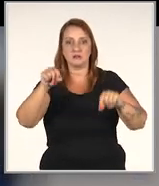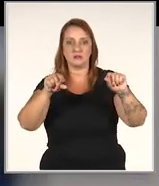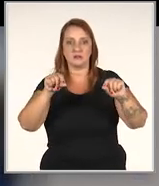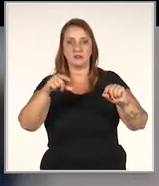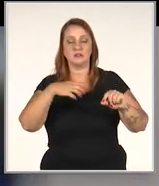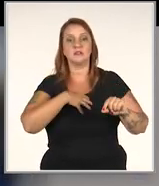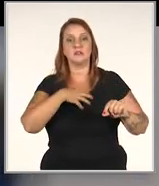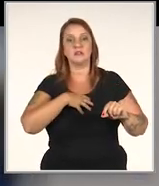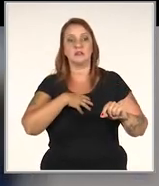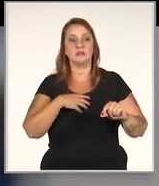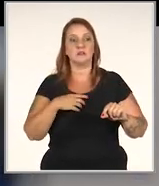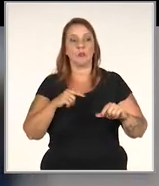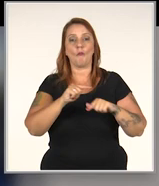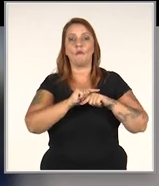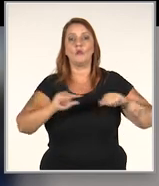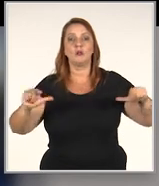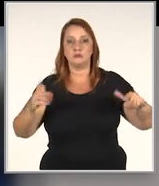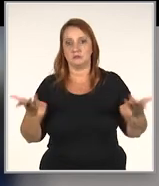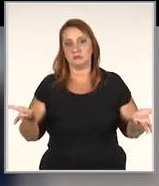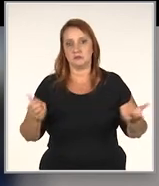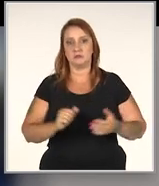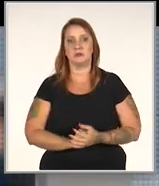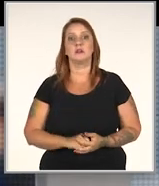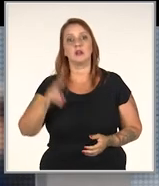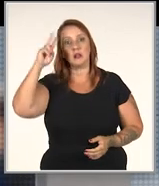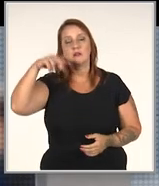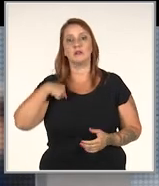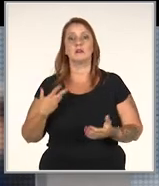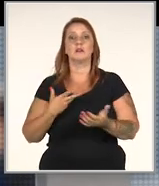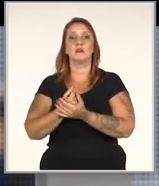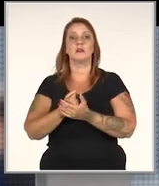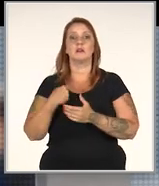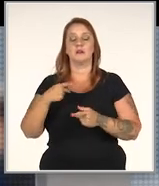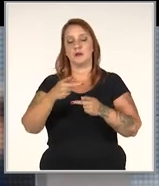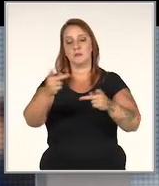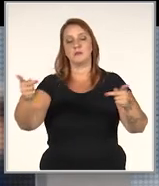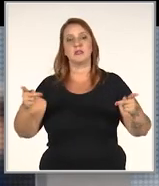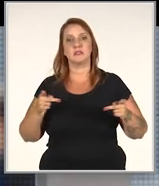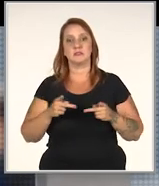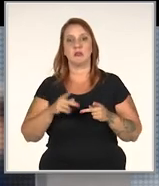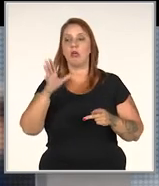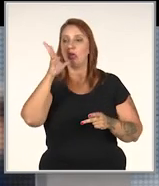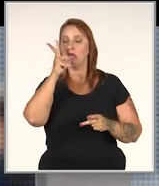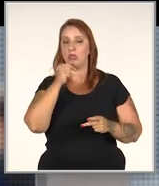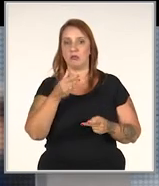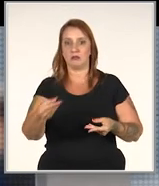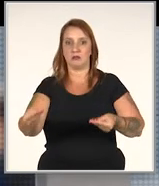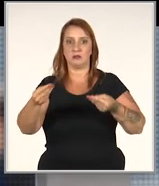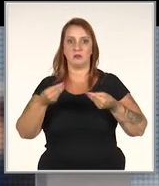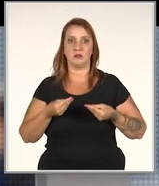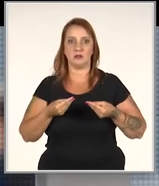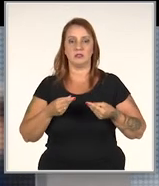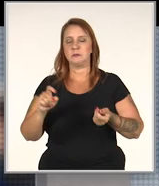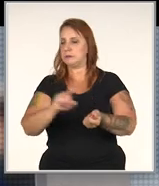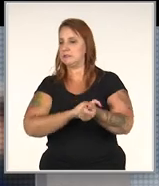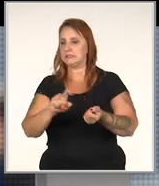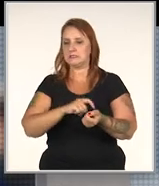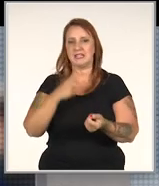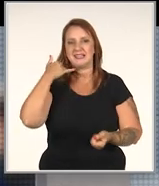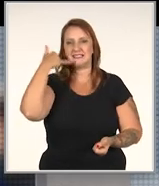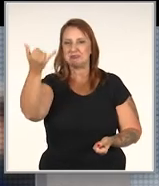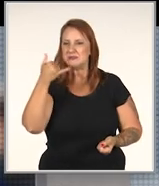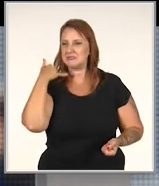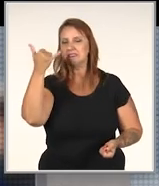alternativa que é para ele simplesmente não ficar no vazio, né? Eu lembro uma vez que eu comprei uma pizza e ela demorou para ser entregue, né? E eu já estava